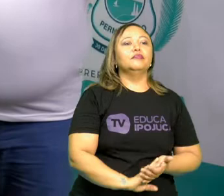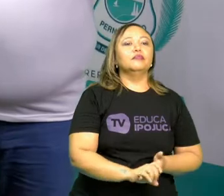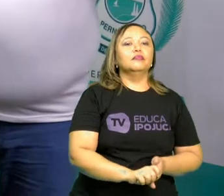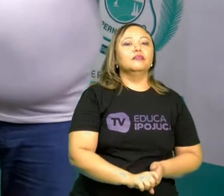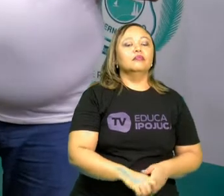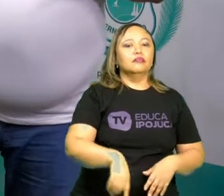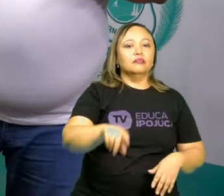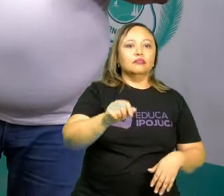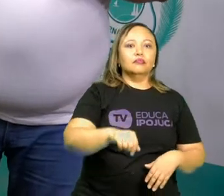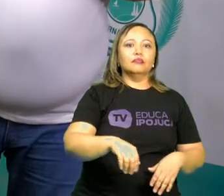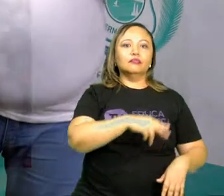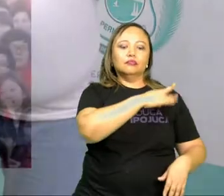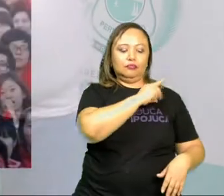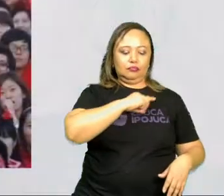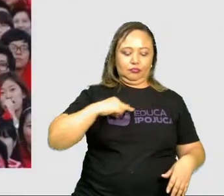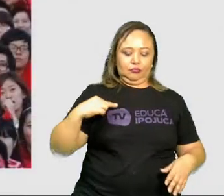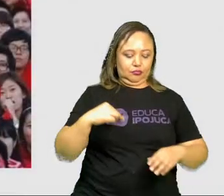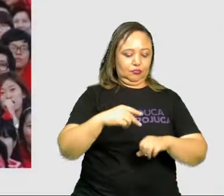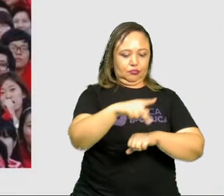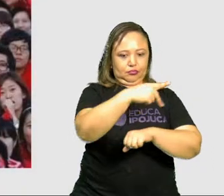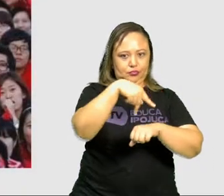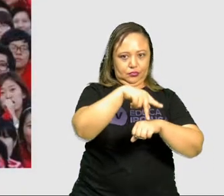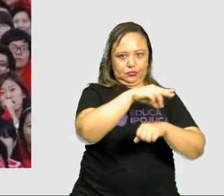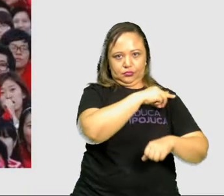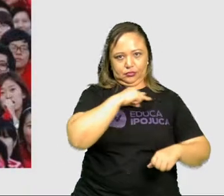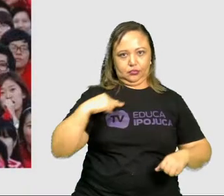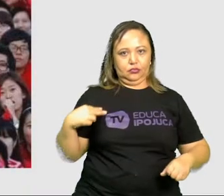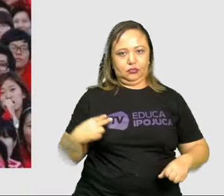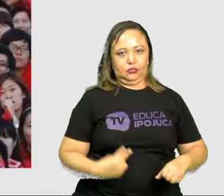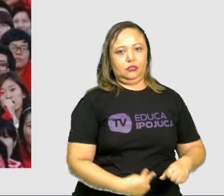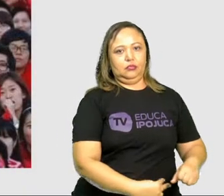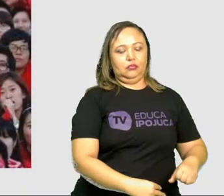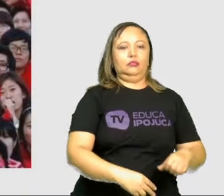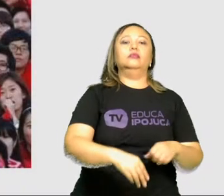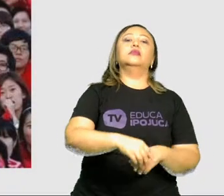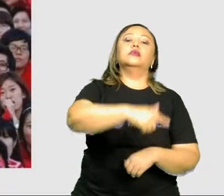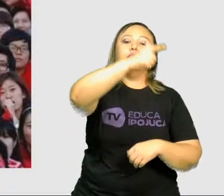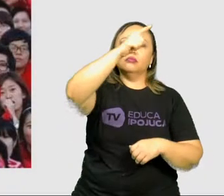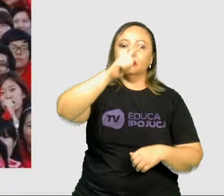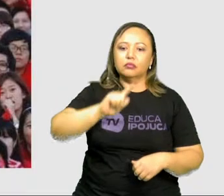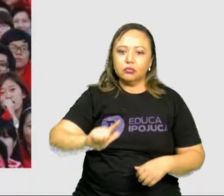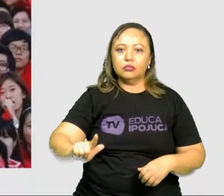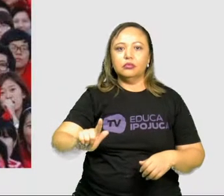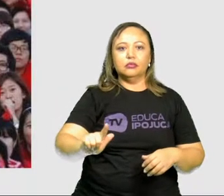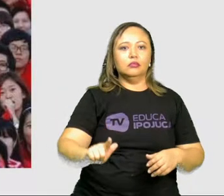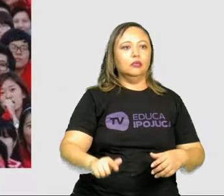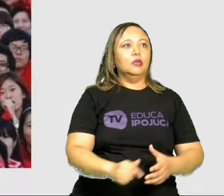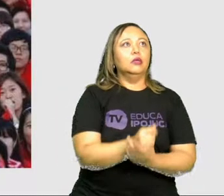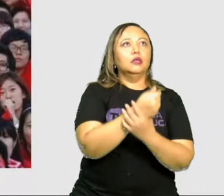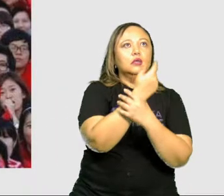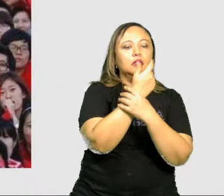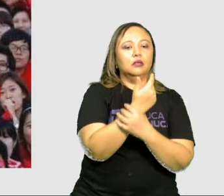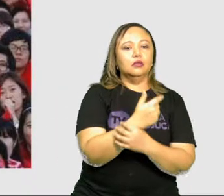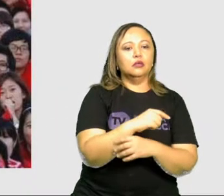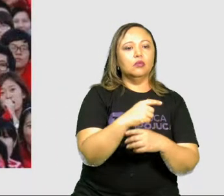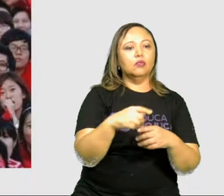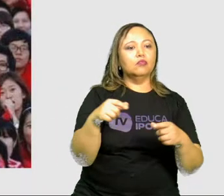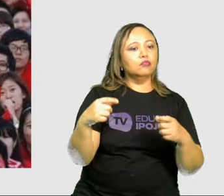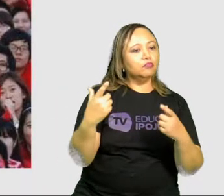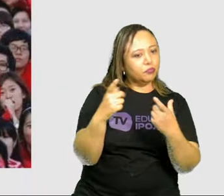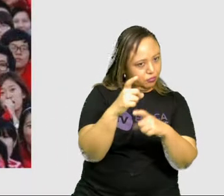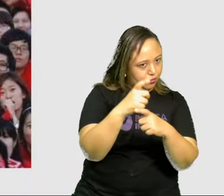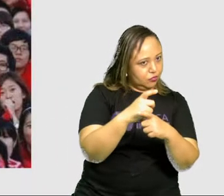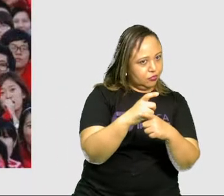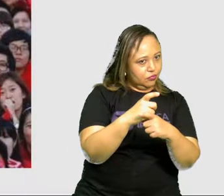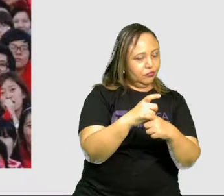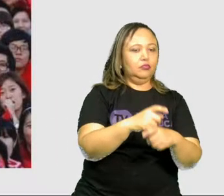A China é outro exemplo. É o país que possui a maior população do globo, mas